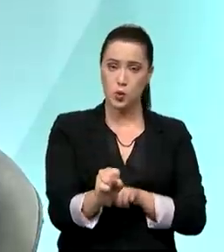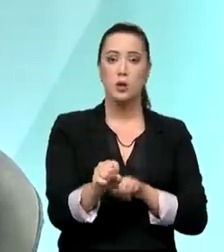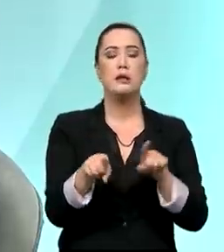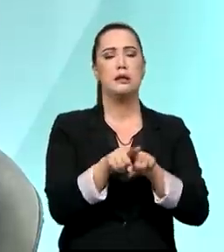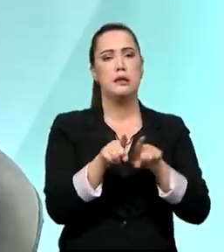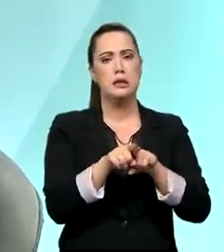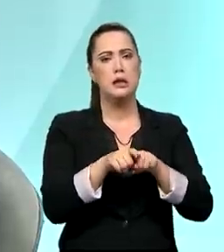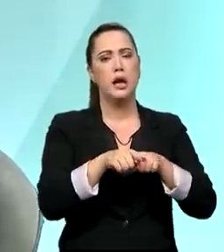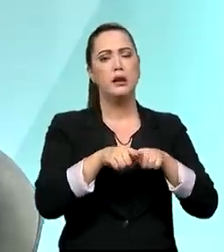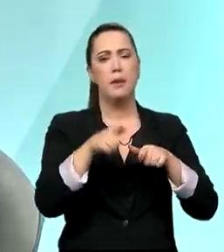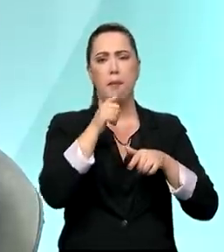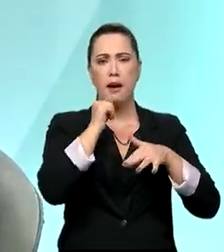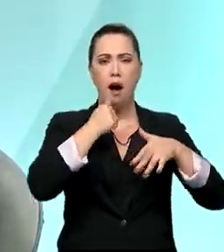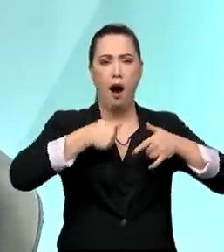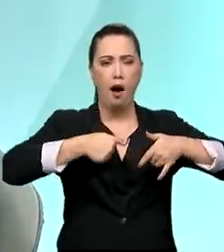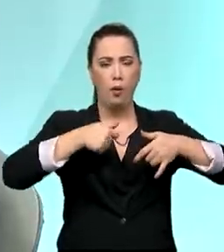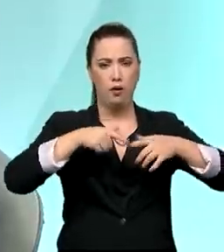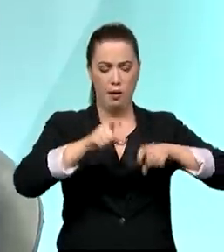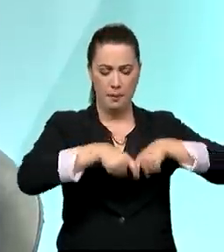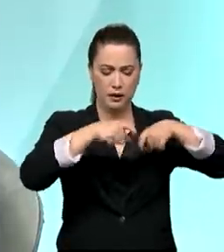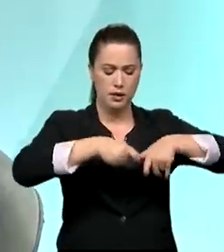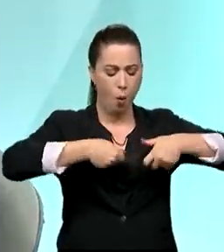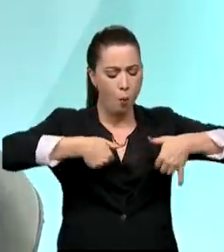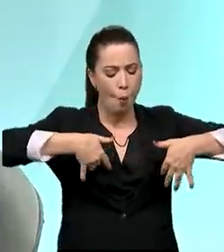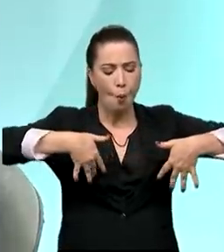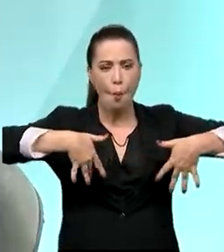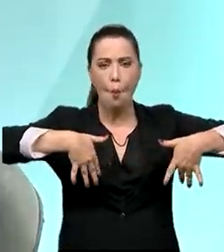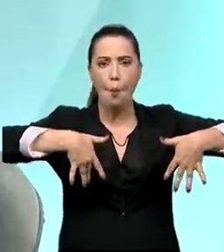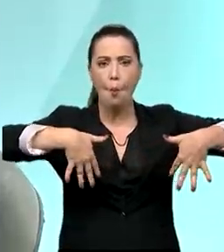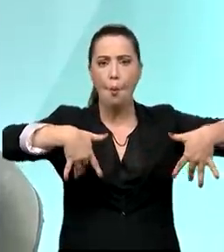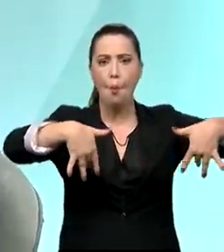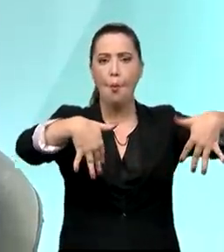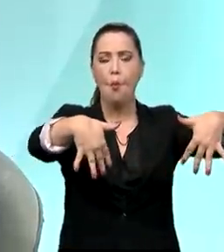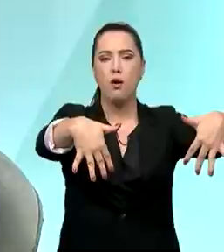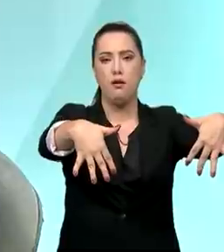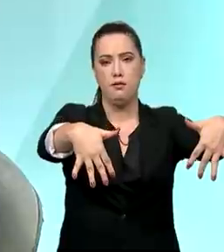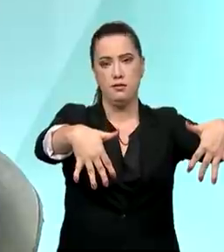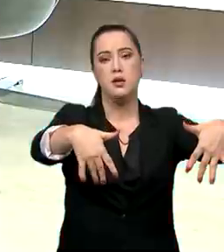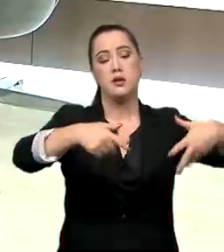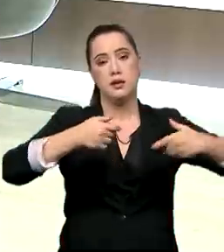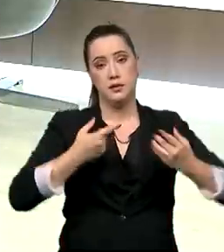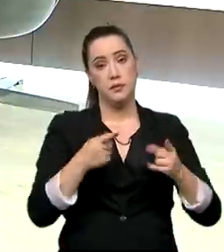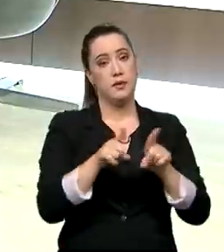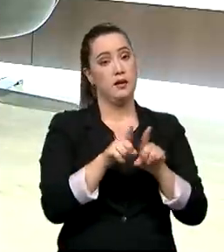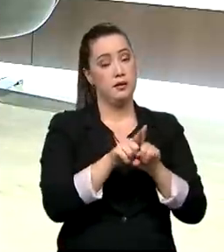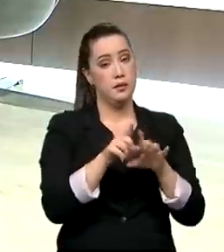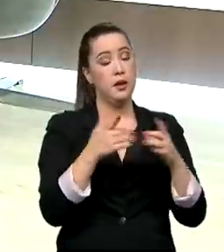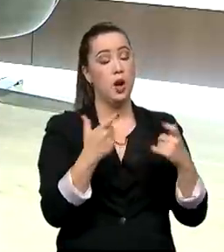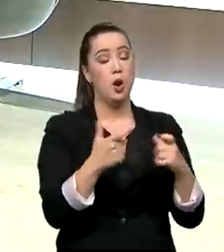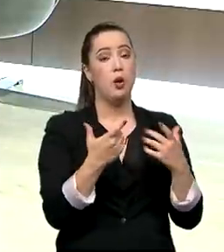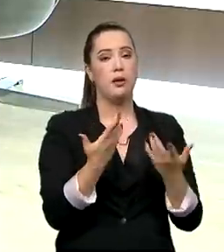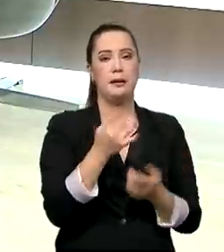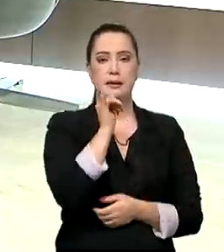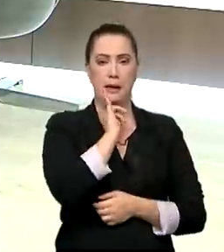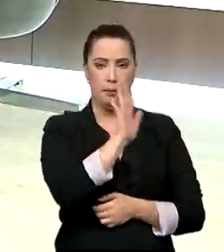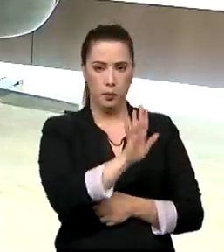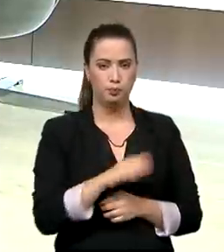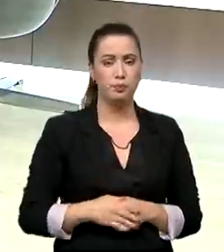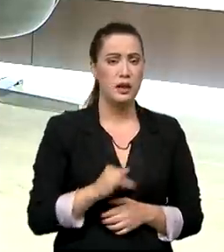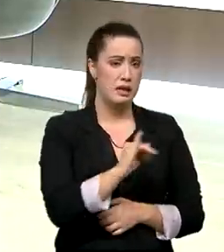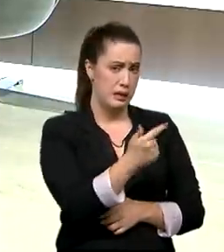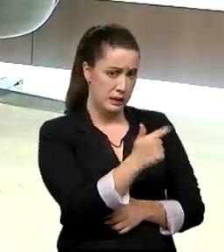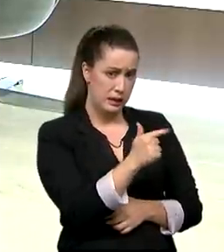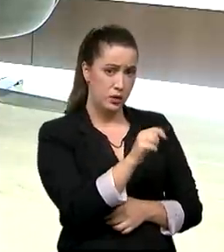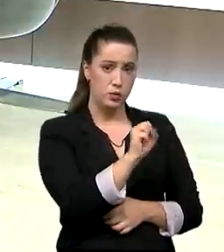fundamentais para a melhoria do tempo de estocagem. Ou seja, o que acontece? Quando você não tem um